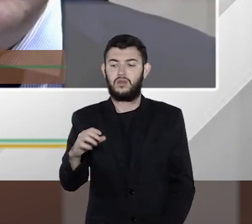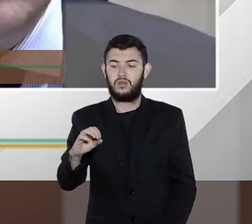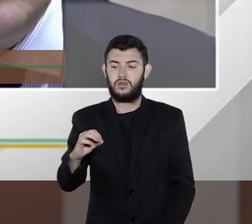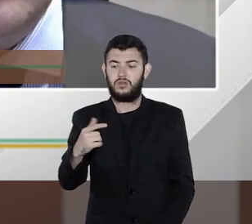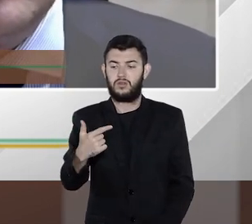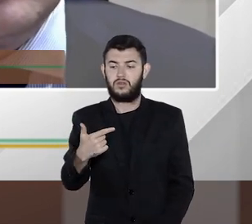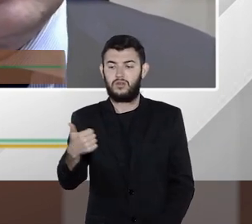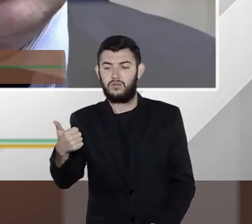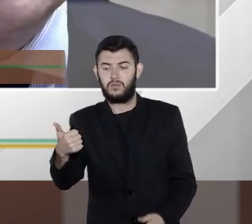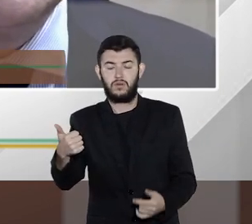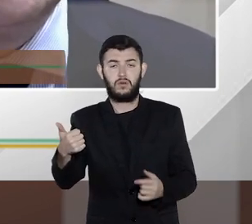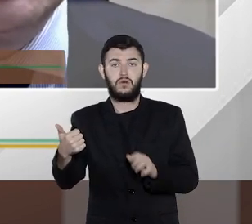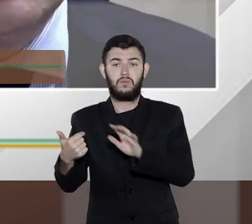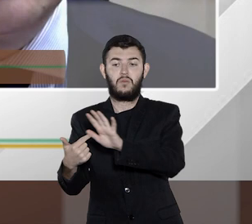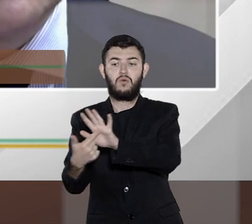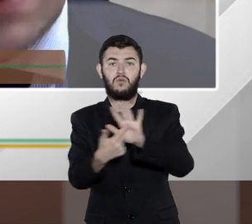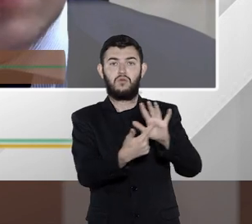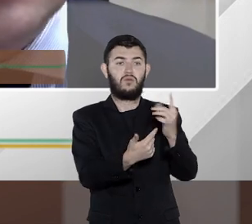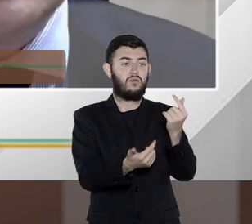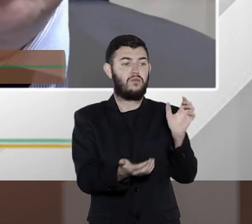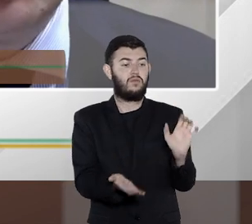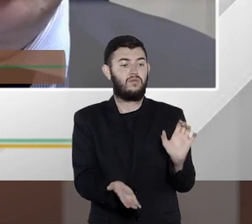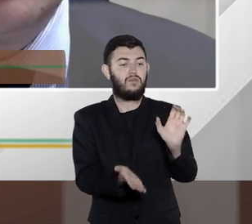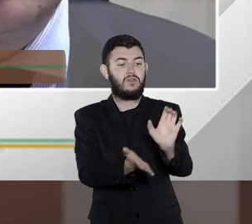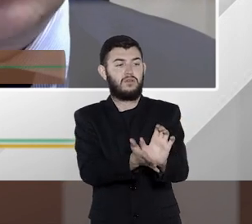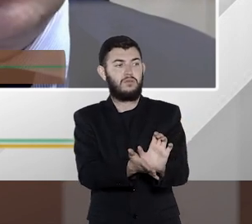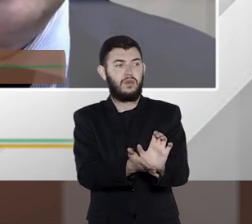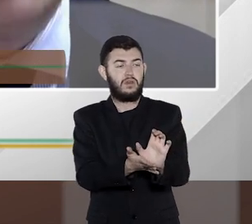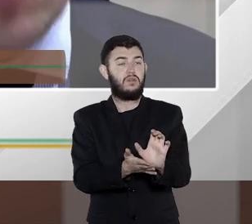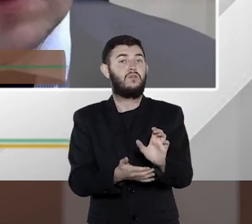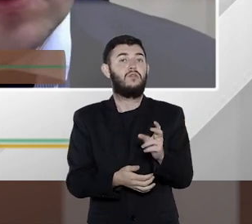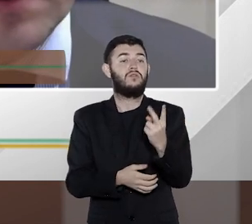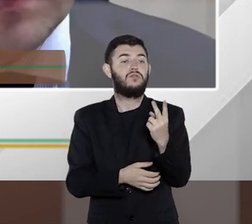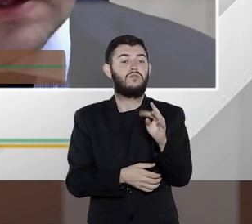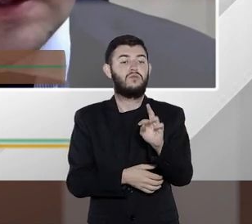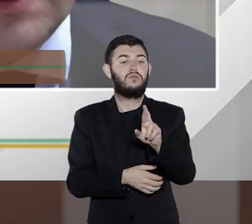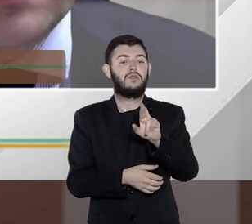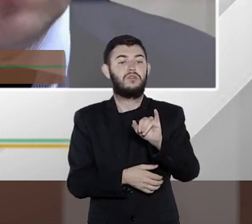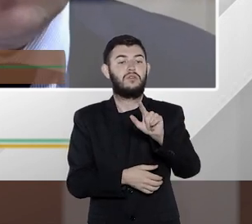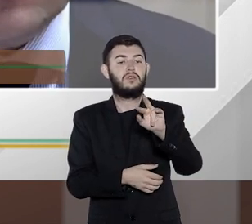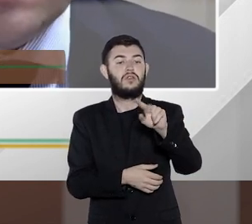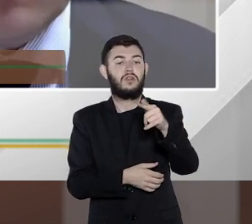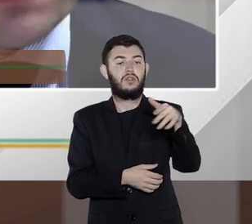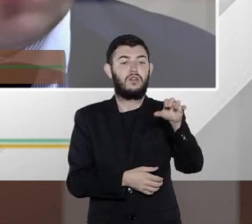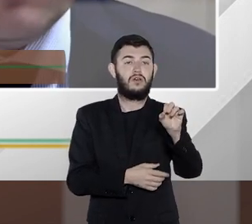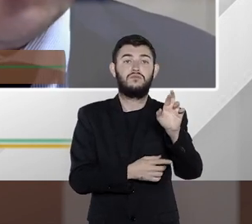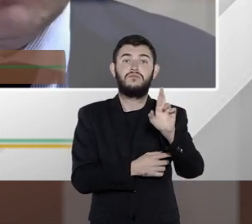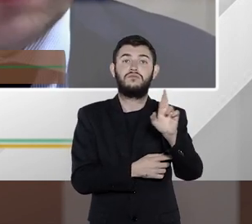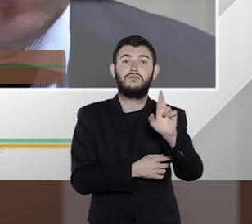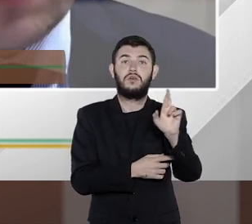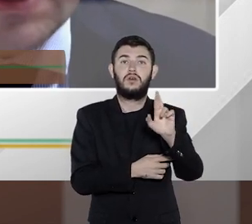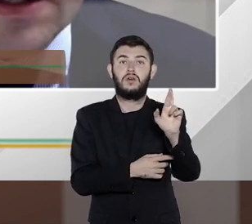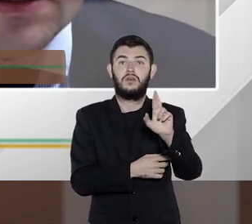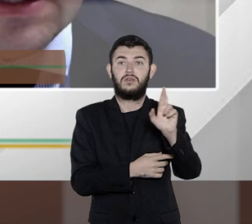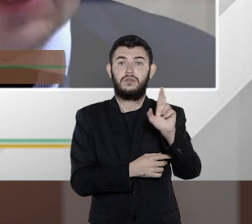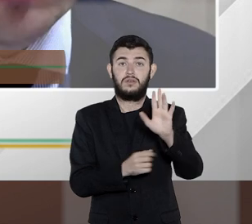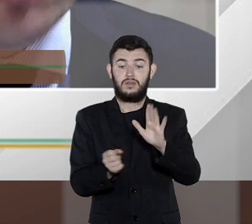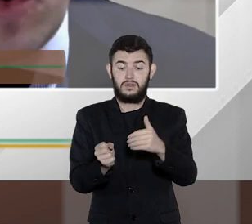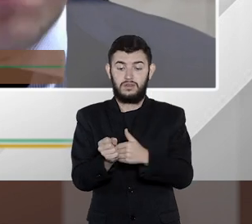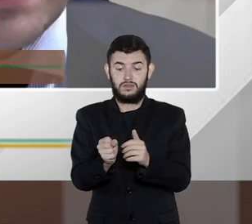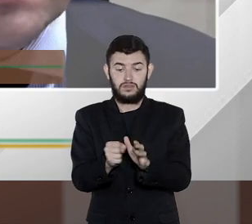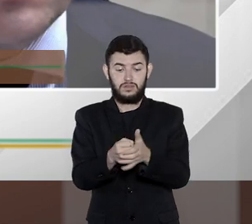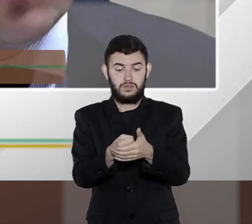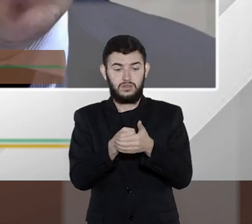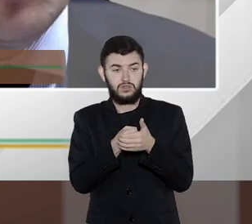em sigilo fiscal, em sigilo eletrônico. Então, nós temos aí um investimento grande.